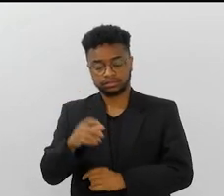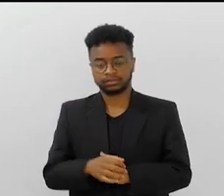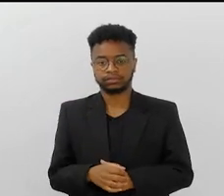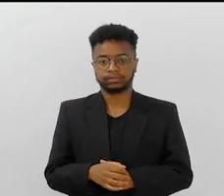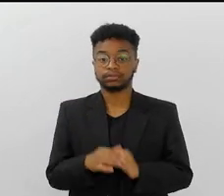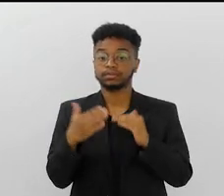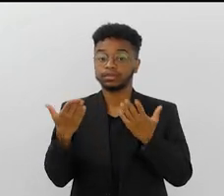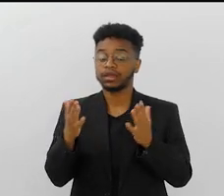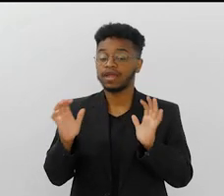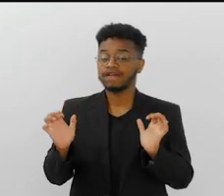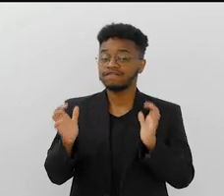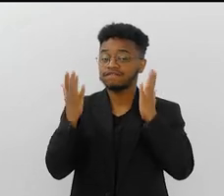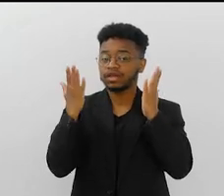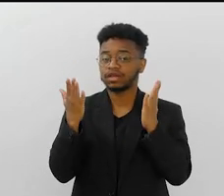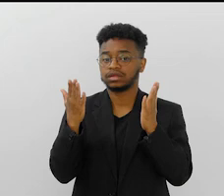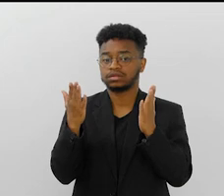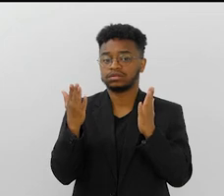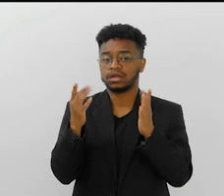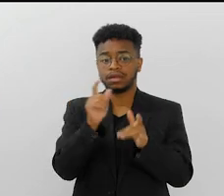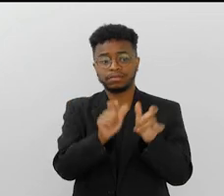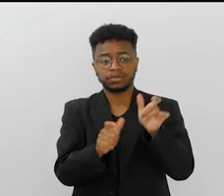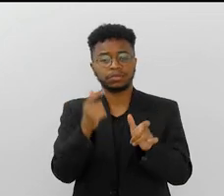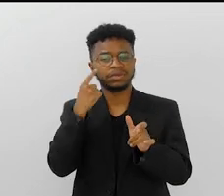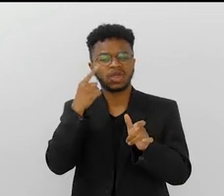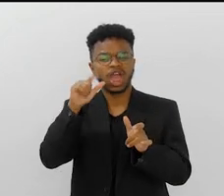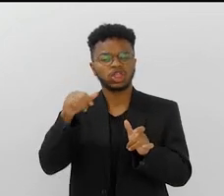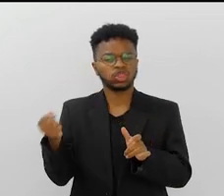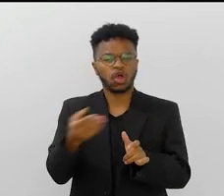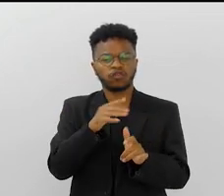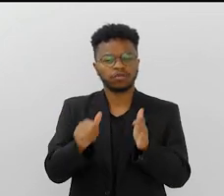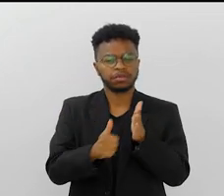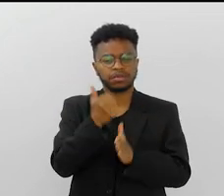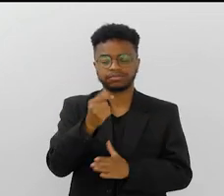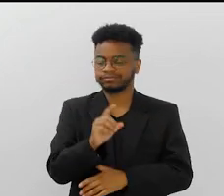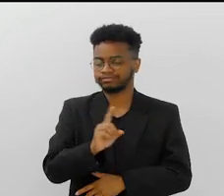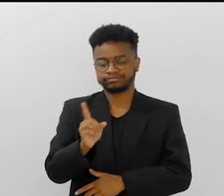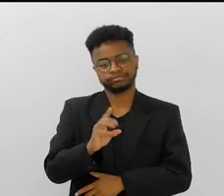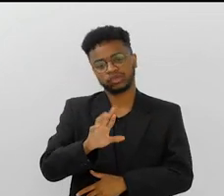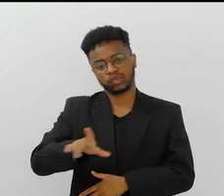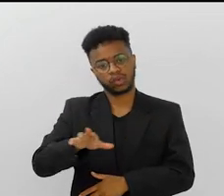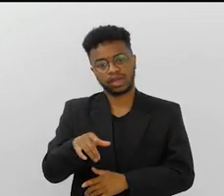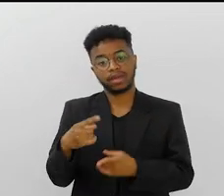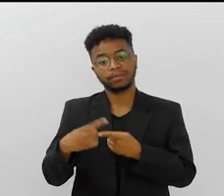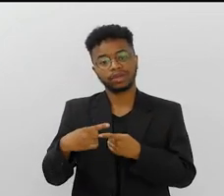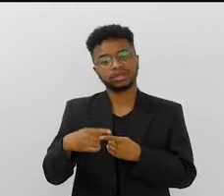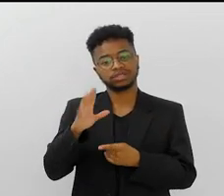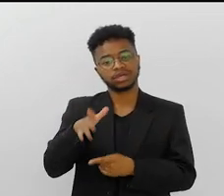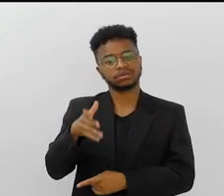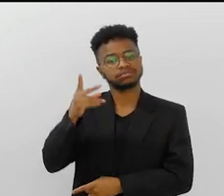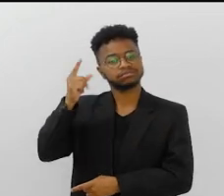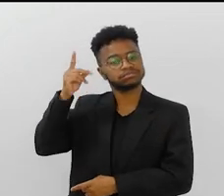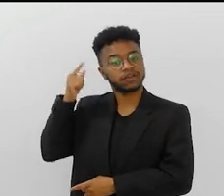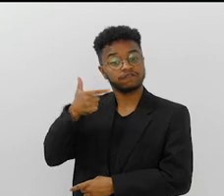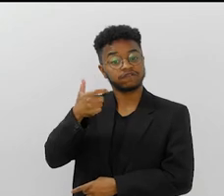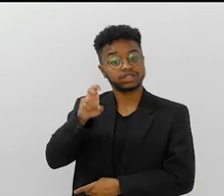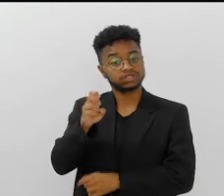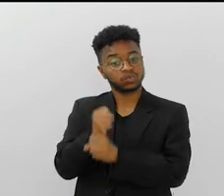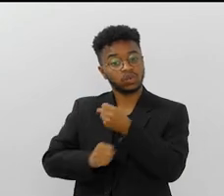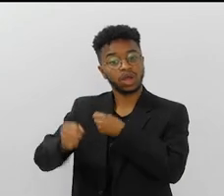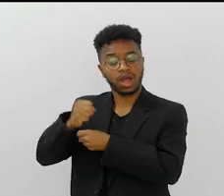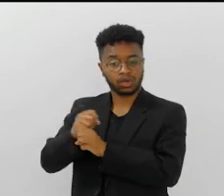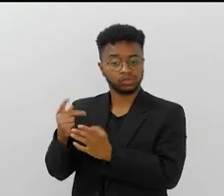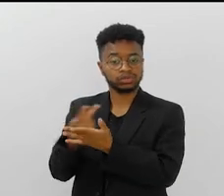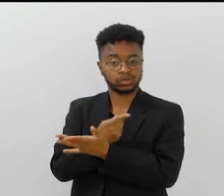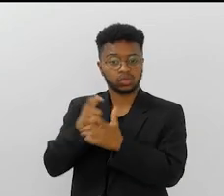Essa festa, muita gente achou que ela era inédita, ela não é inédita, a última vez que aconteceu tem 25 anos,